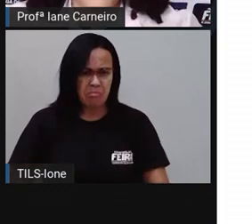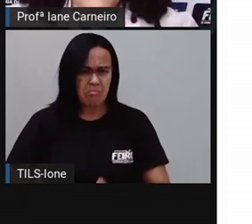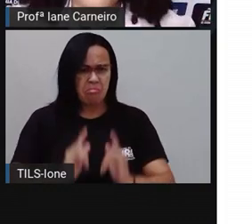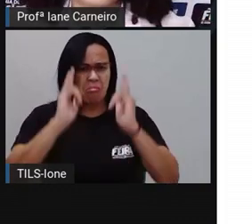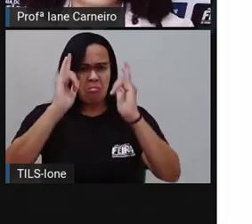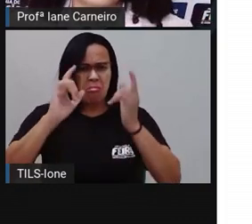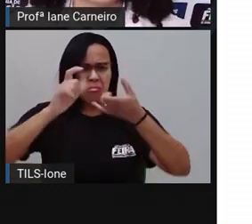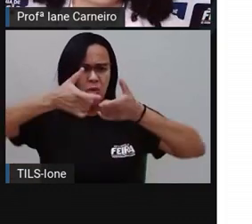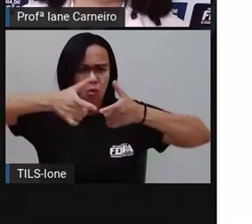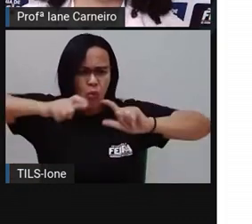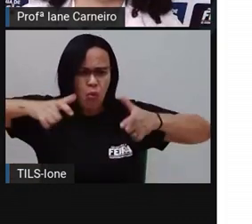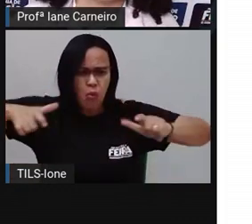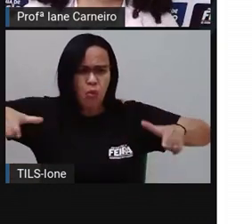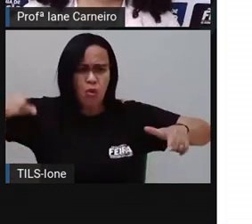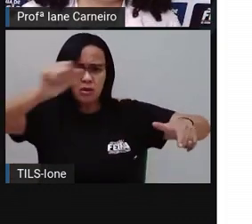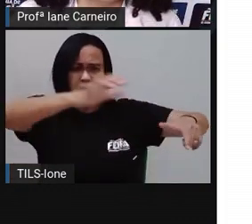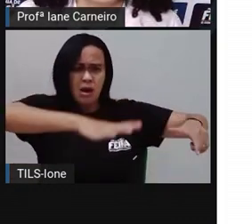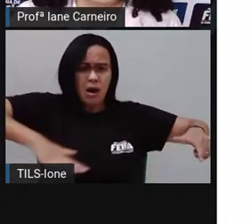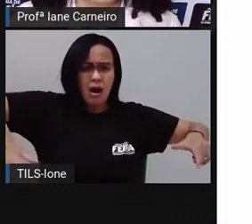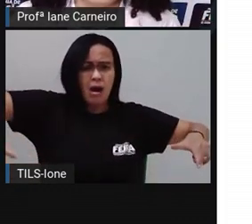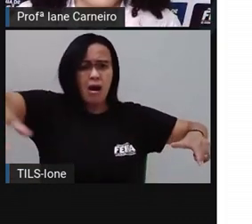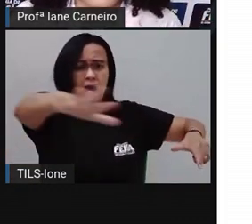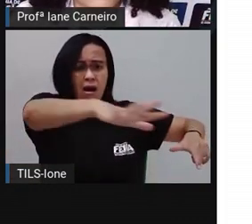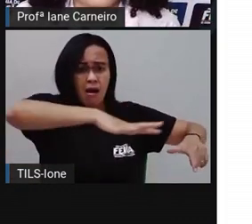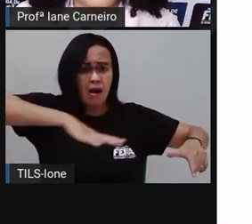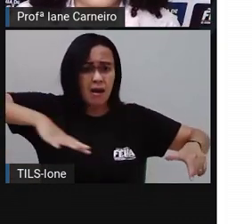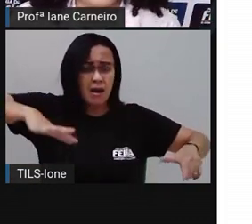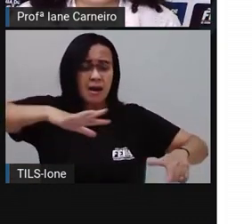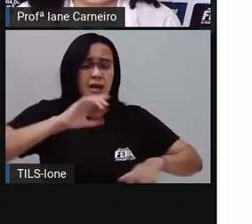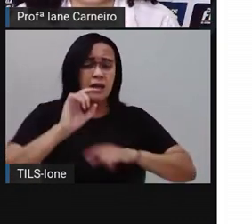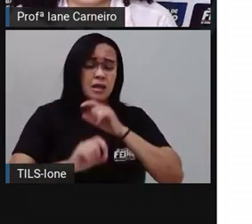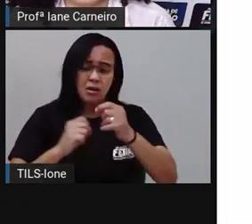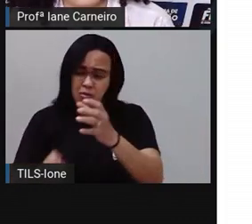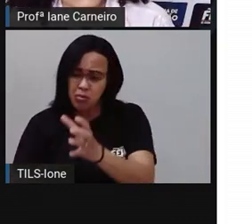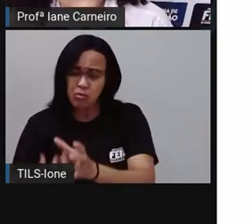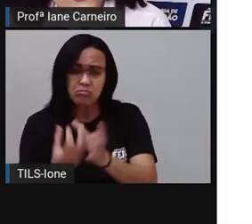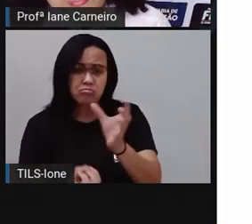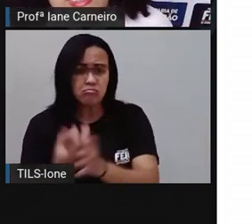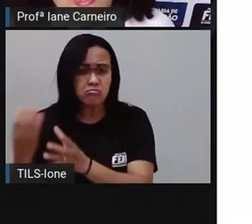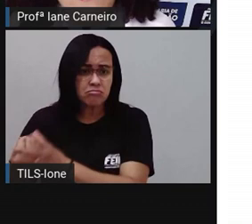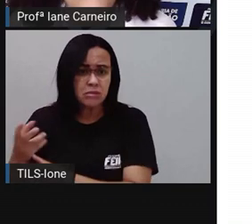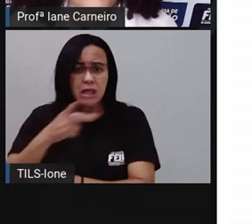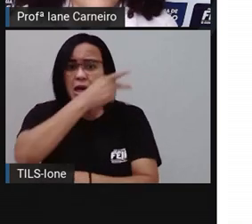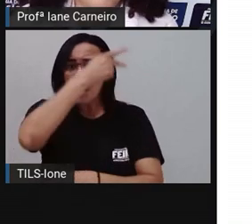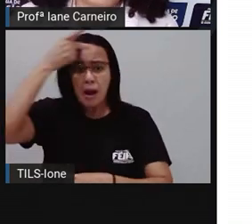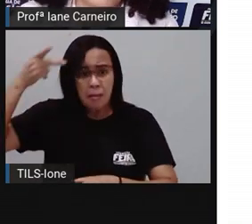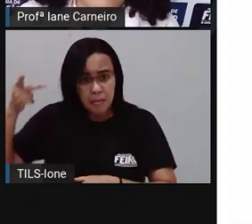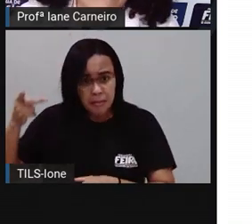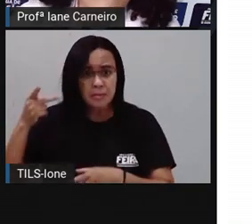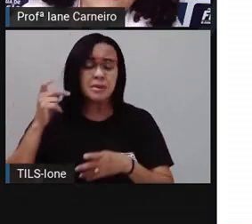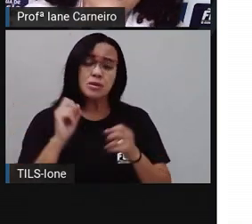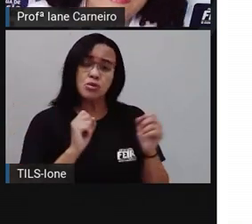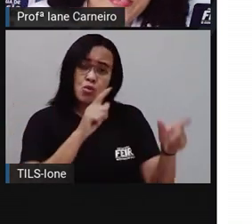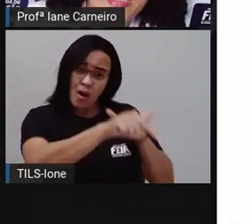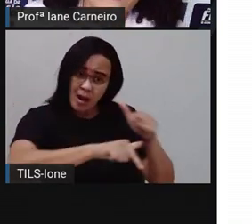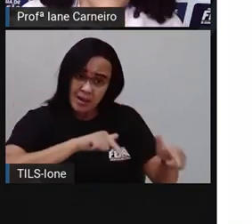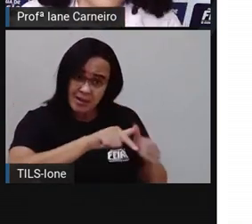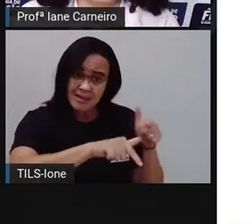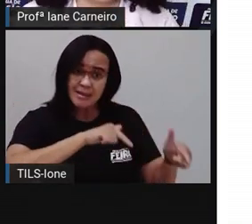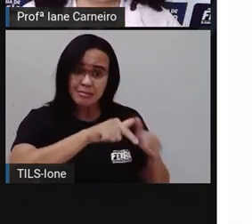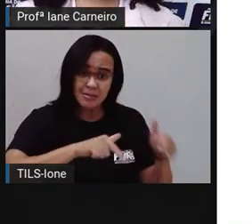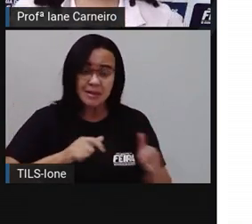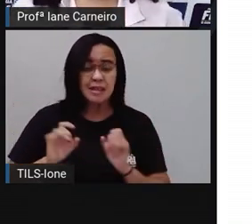uma área bem grande o centro de abastecimento, em que foi criado para que esses vendedores, né? Que ficavam ao ar livre,